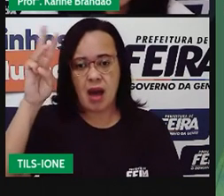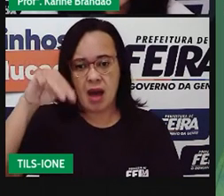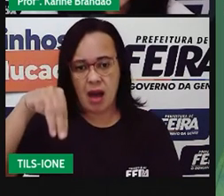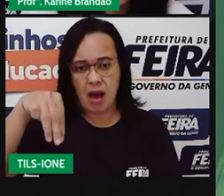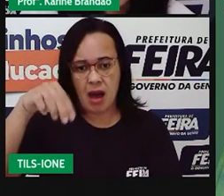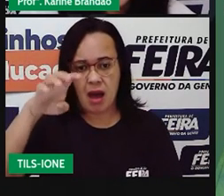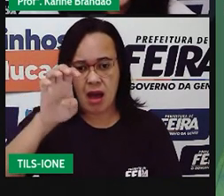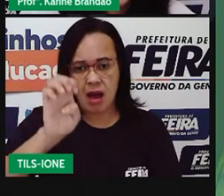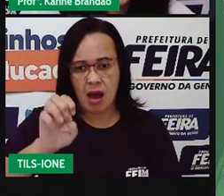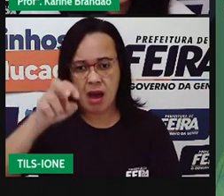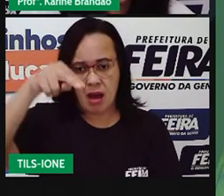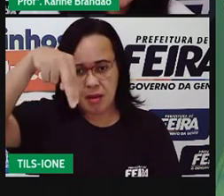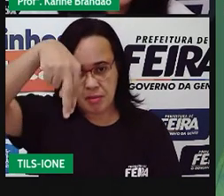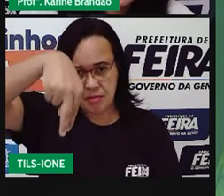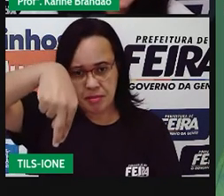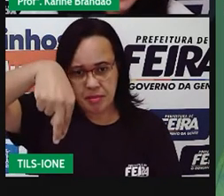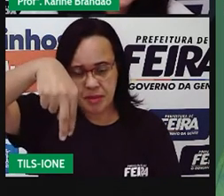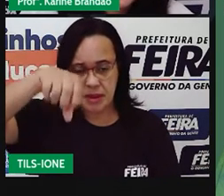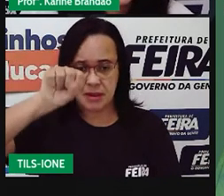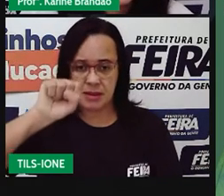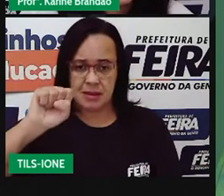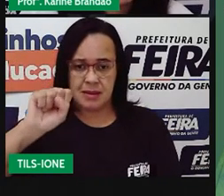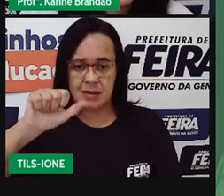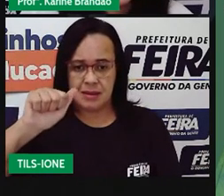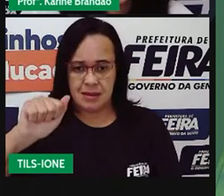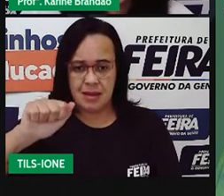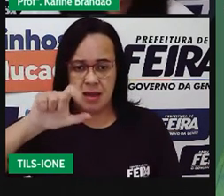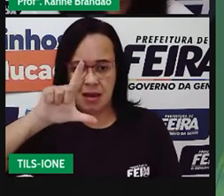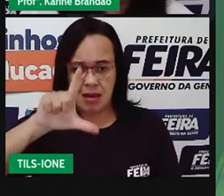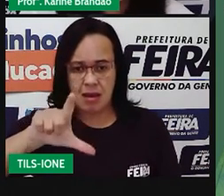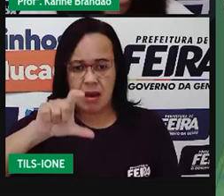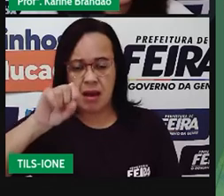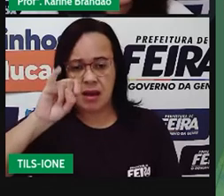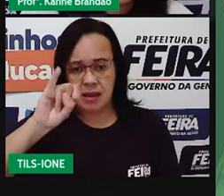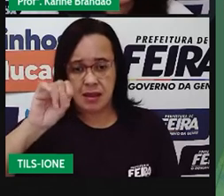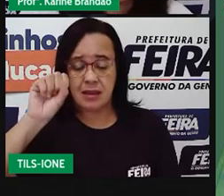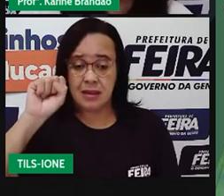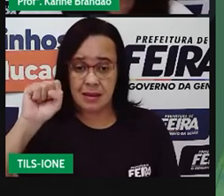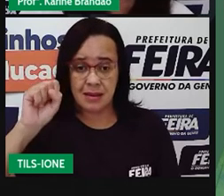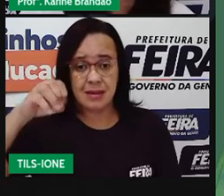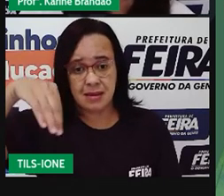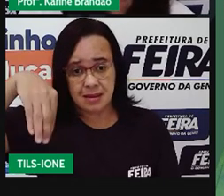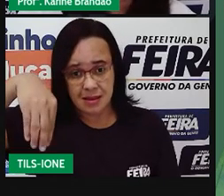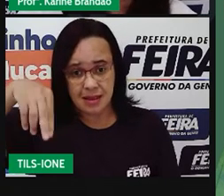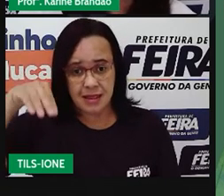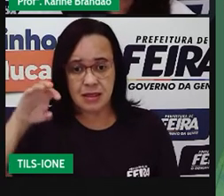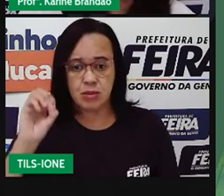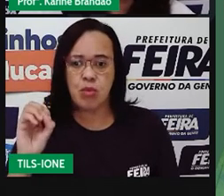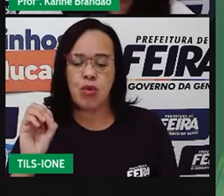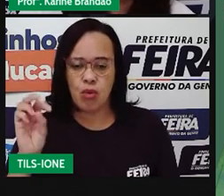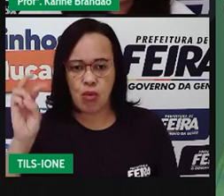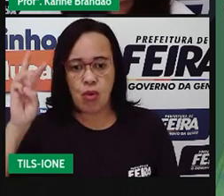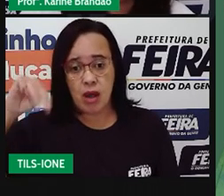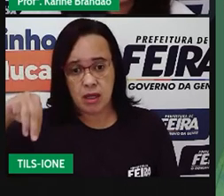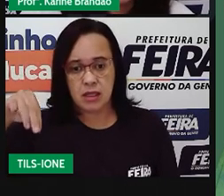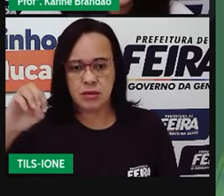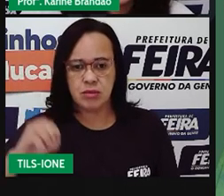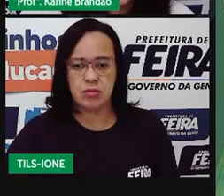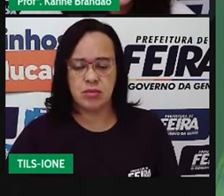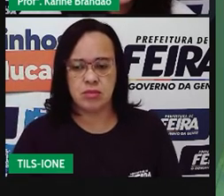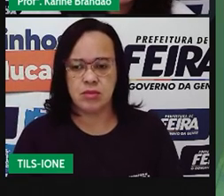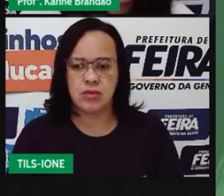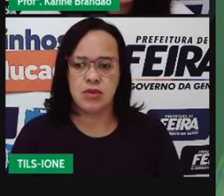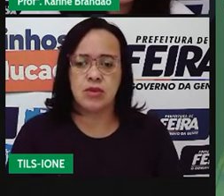Tá vendo essa porção avermelhada? A gente chama isso, esse fenômeno ecológico, né? De maré